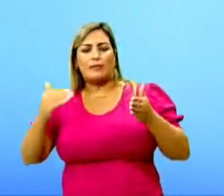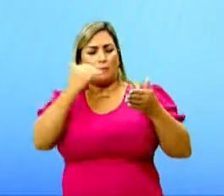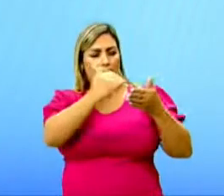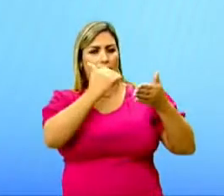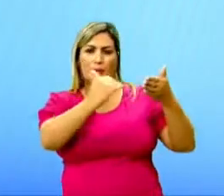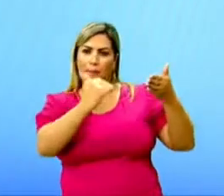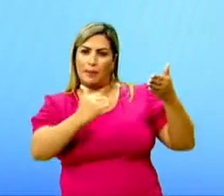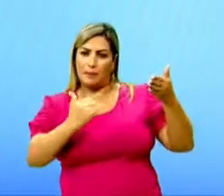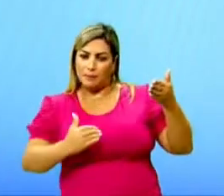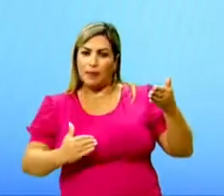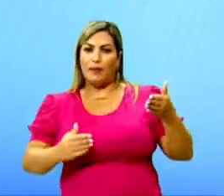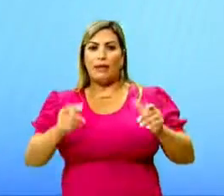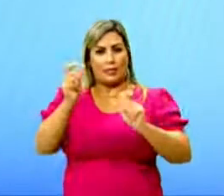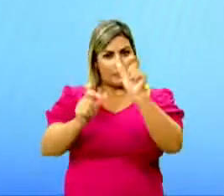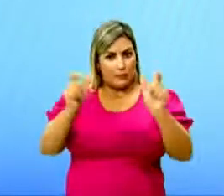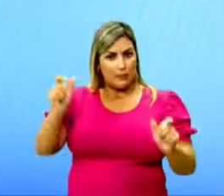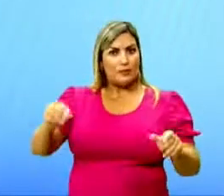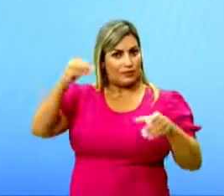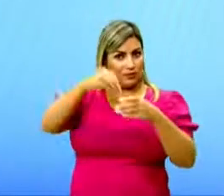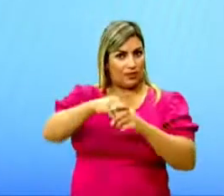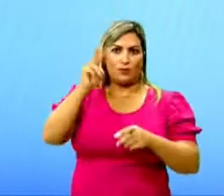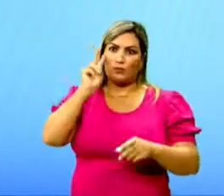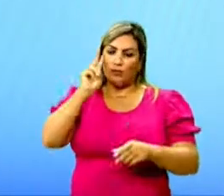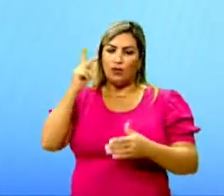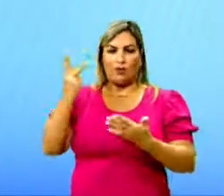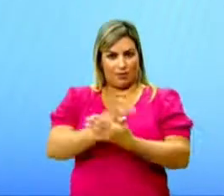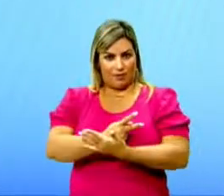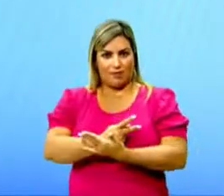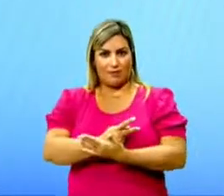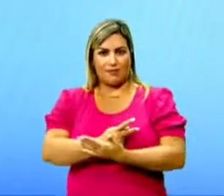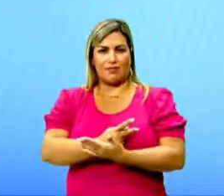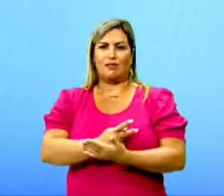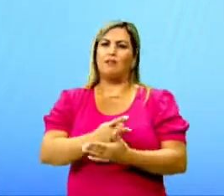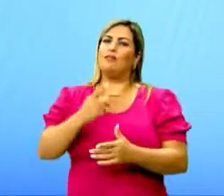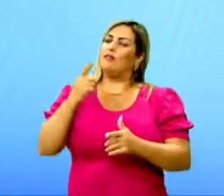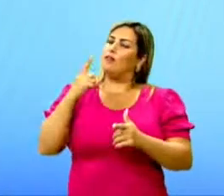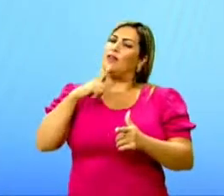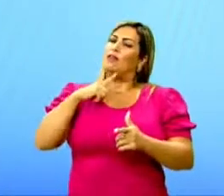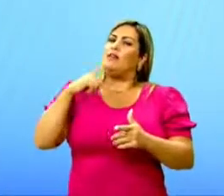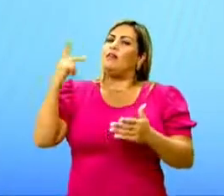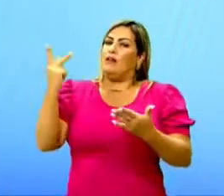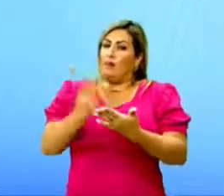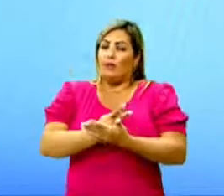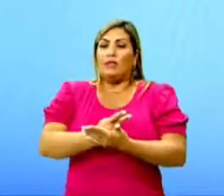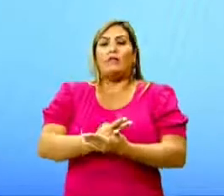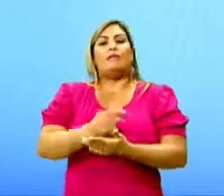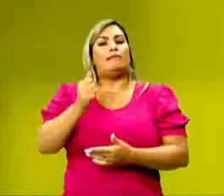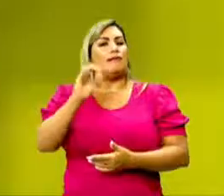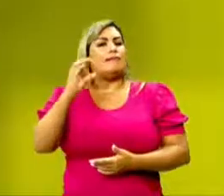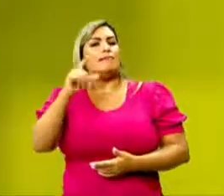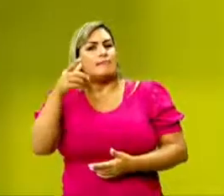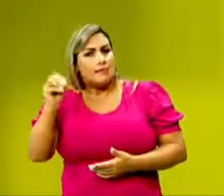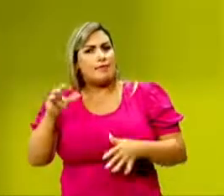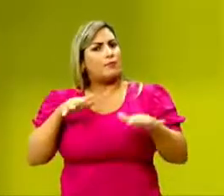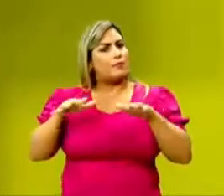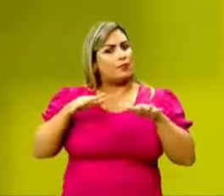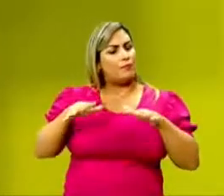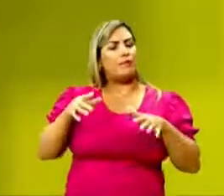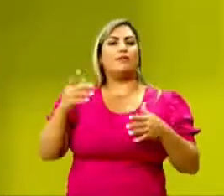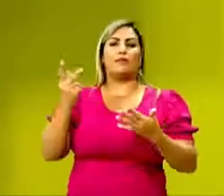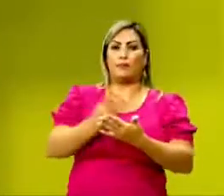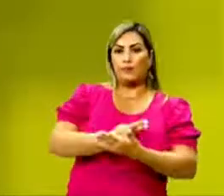situações que as personagens vivem, a trama das ações que elas fazem ou que elas